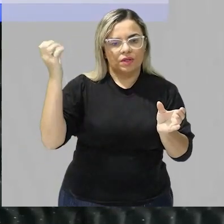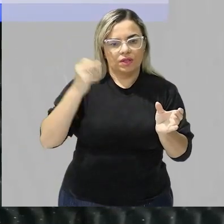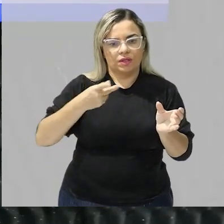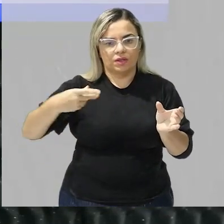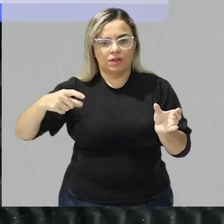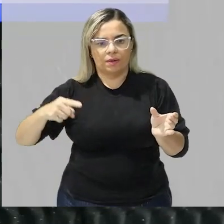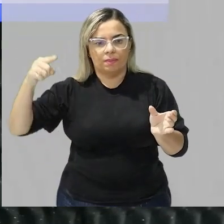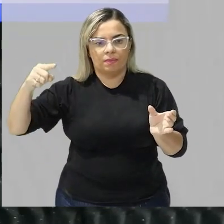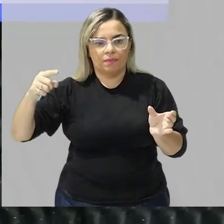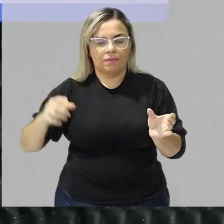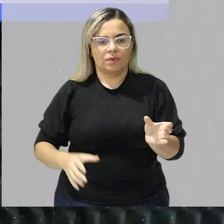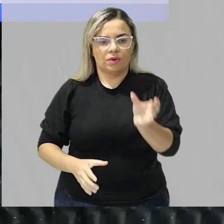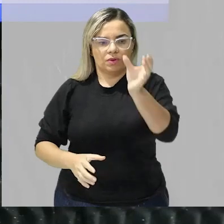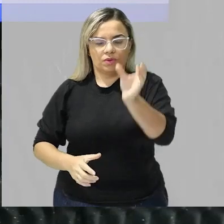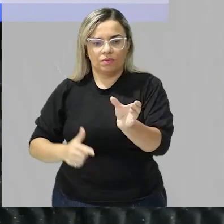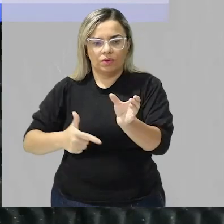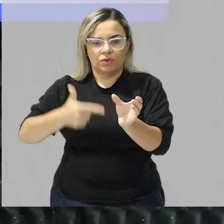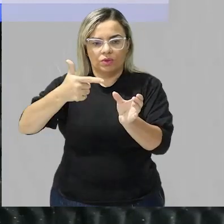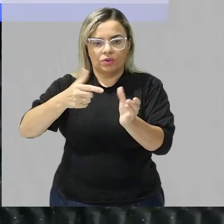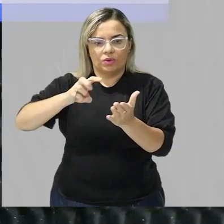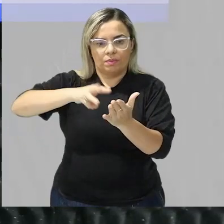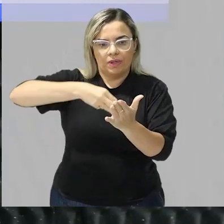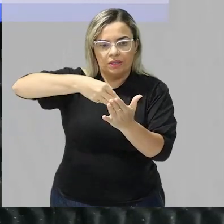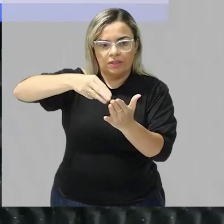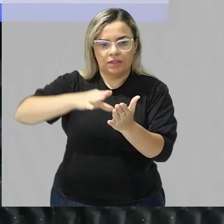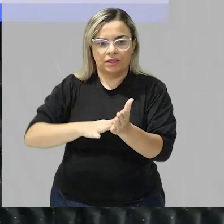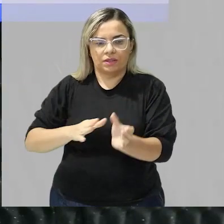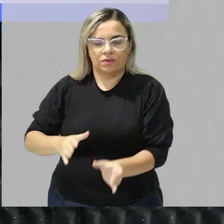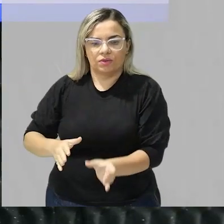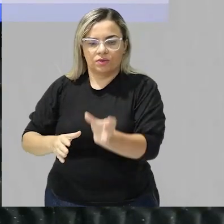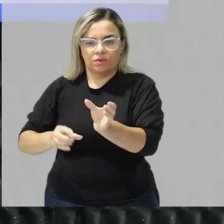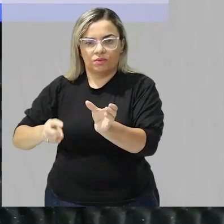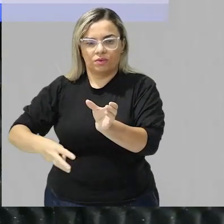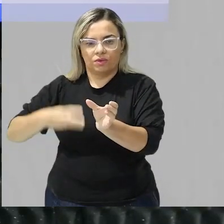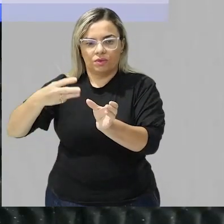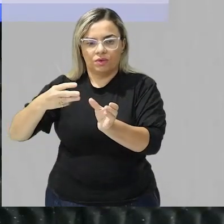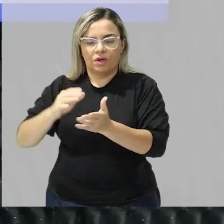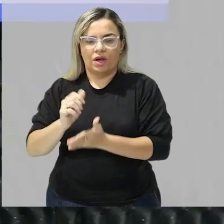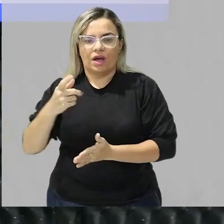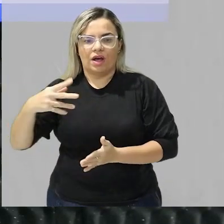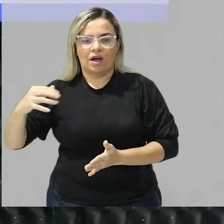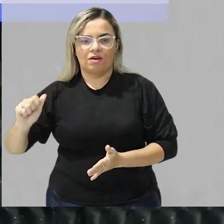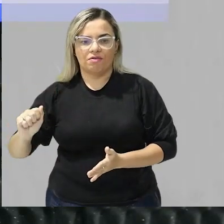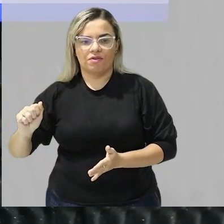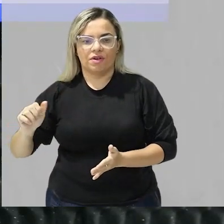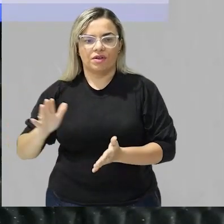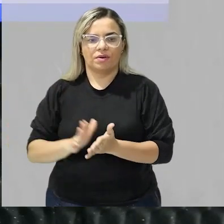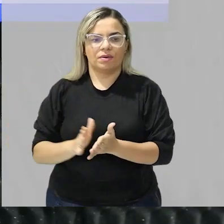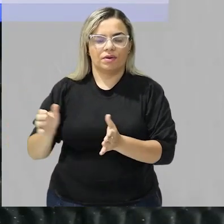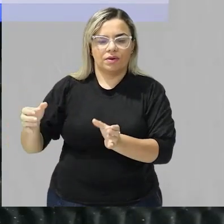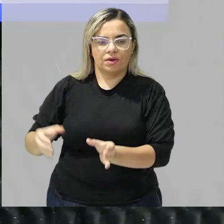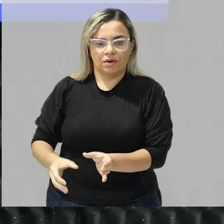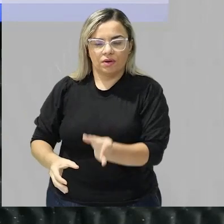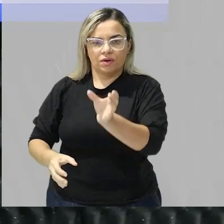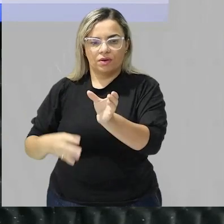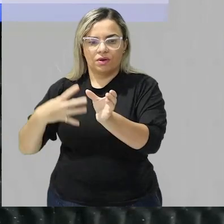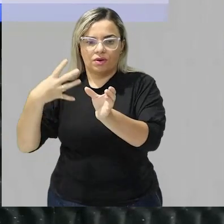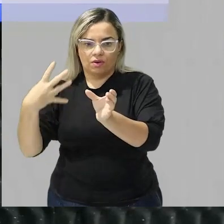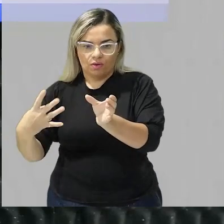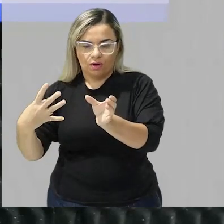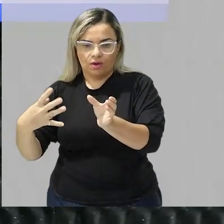tubo 2 ele colocou manteiga no tubo 3 aveia em flocos tubo 4 alface